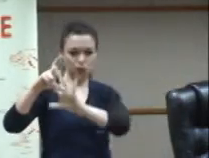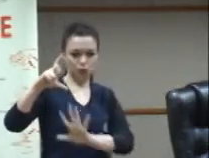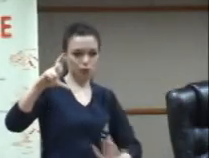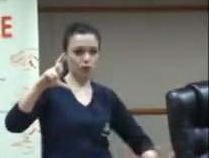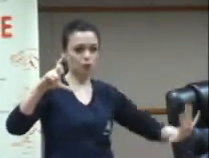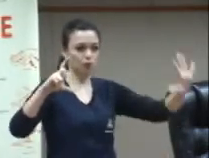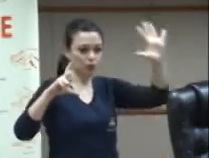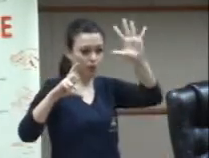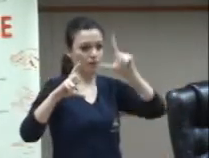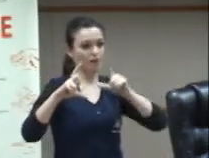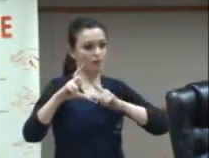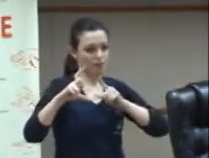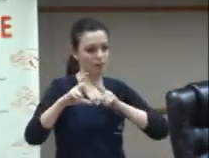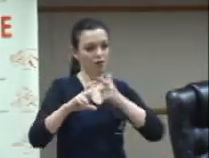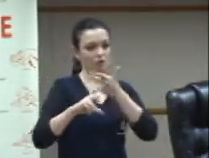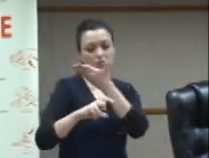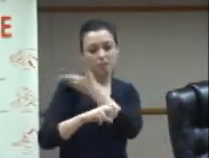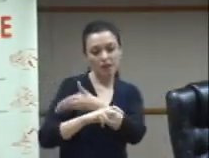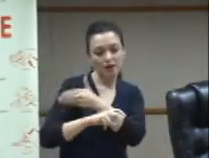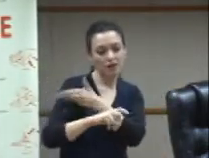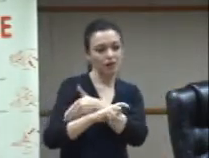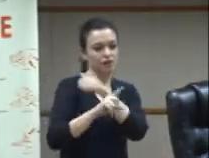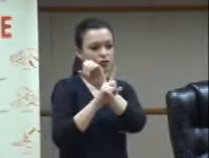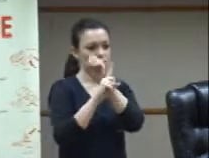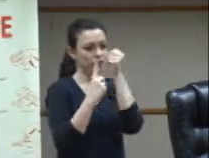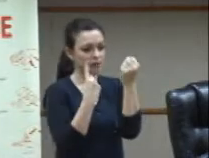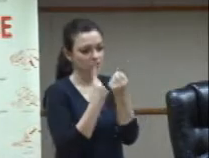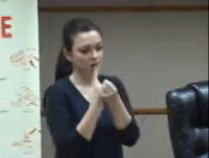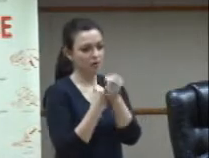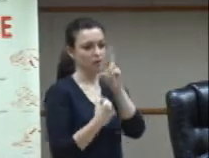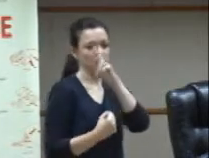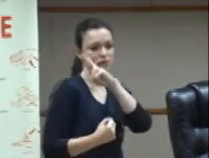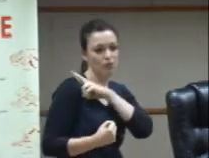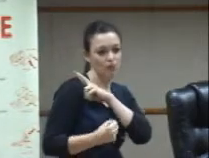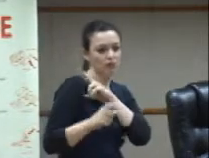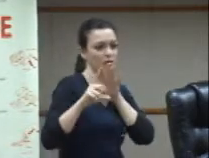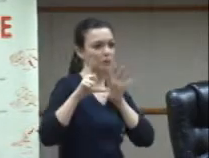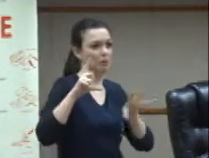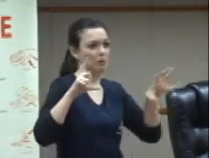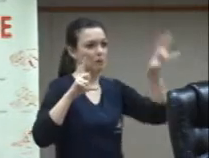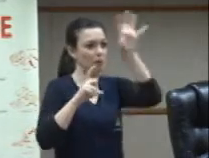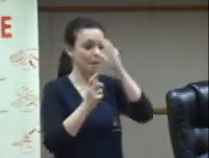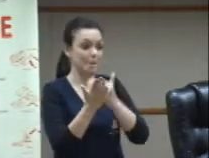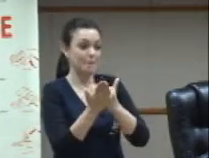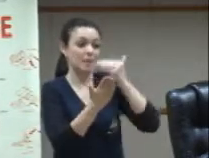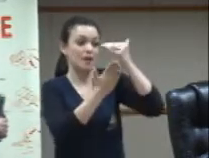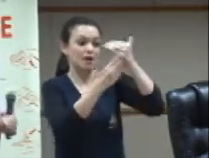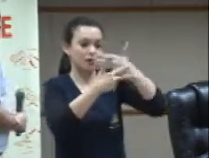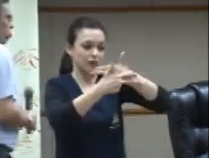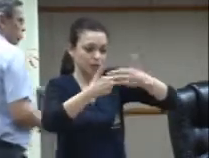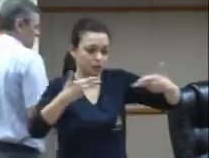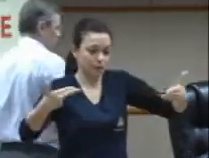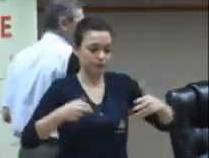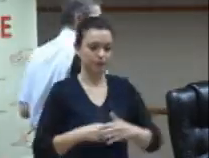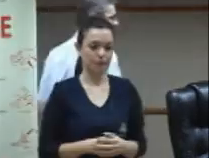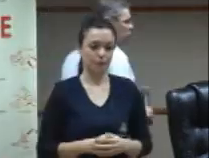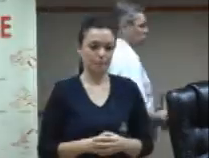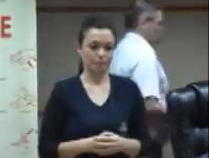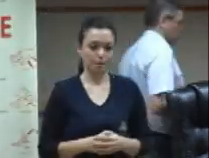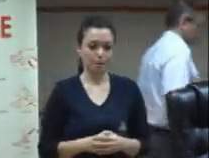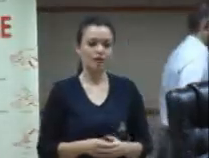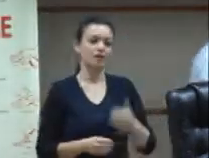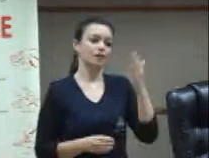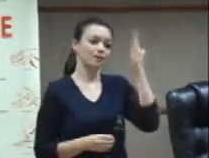responsabilidades sociais que trazem uma complexidade bem maior porque nós sabemos que o caminho